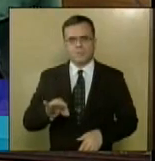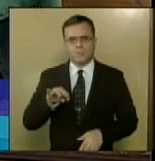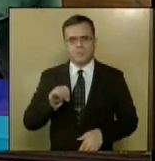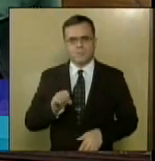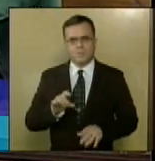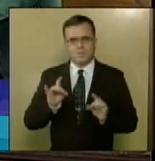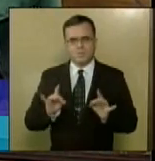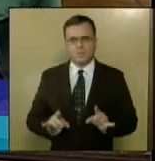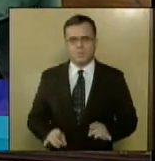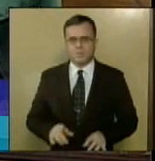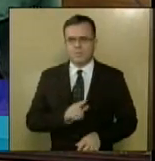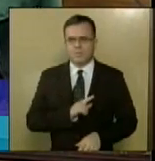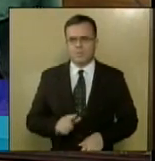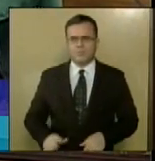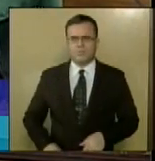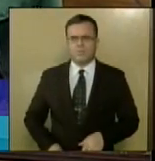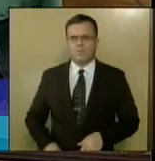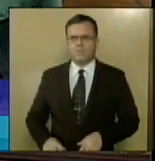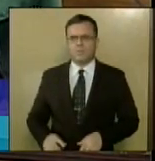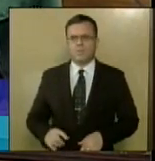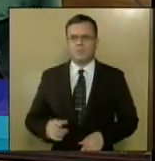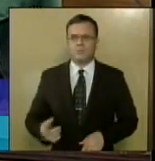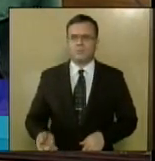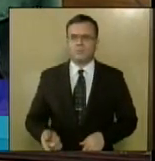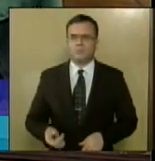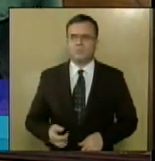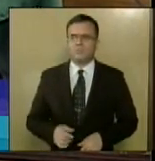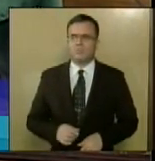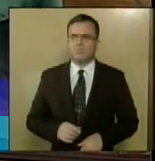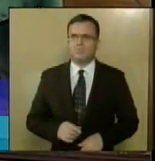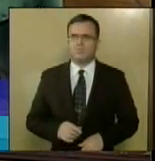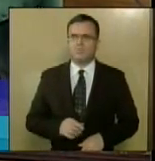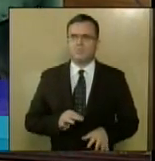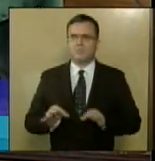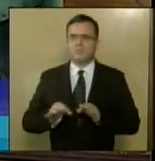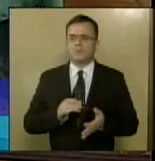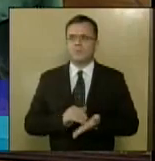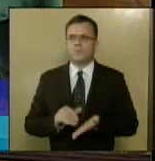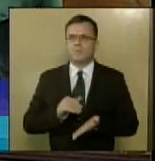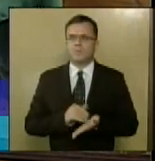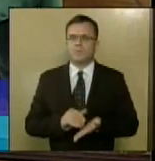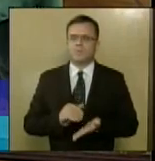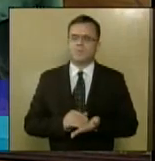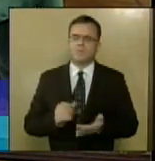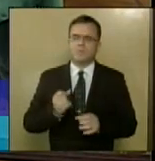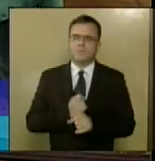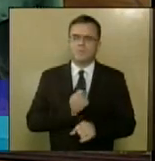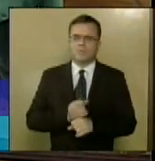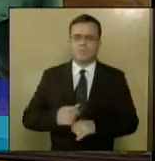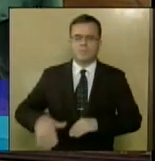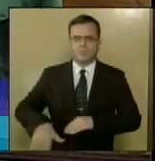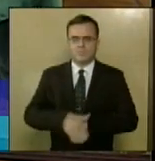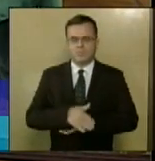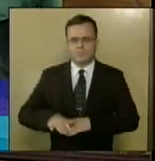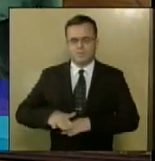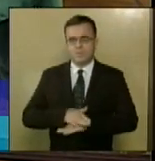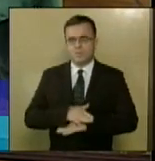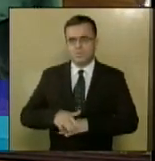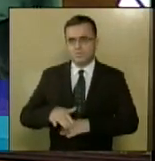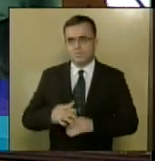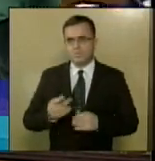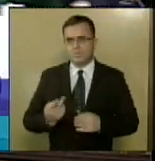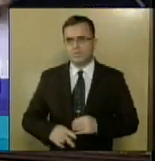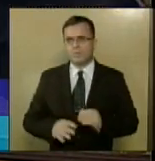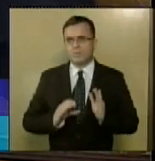Excelentíssimo senhor governador, em empresa municipal de obras e urbanização, pavimentação asfáltica das vias públicas existentes na